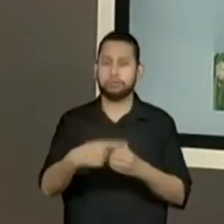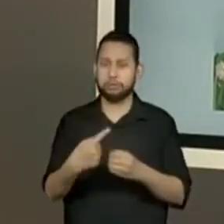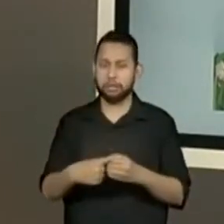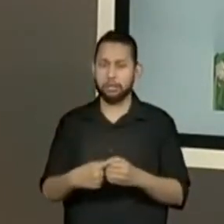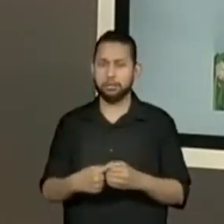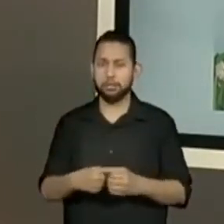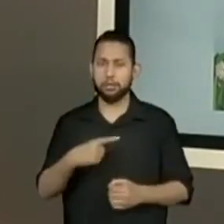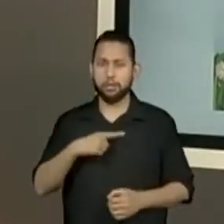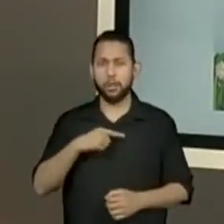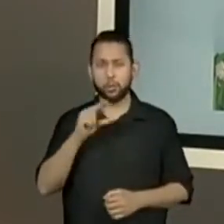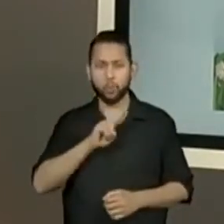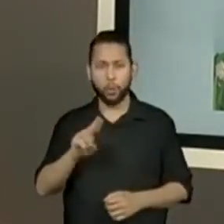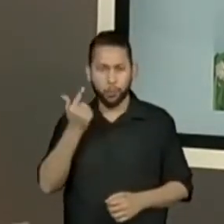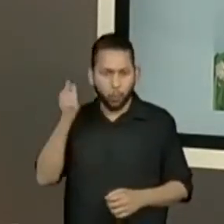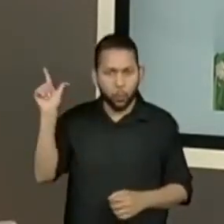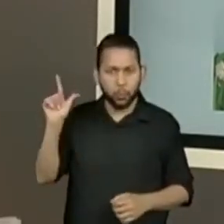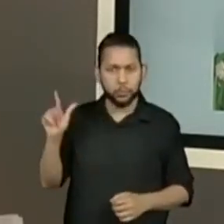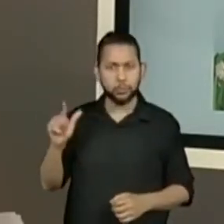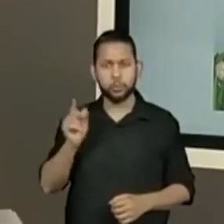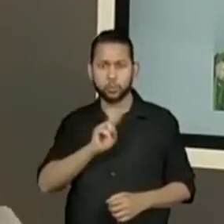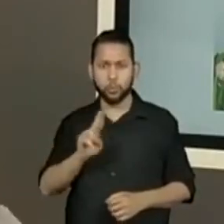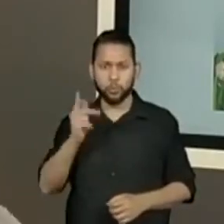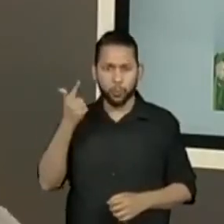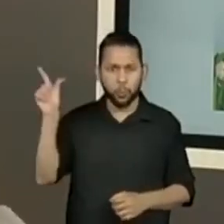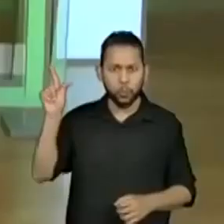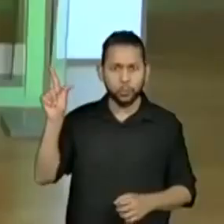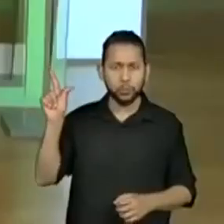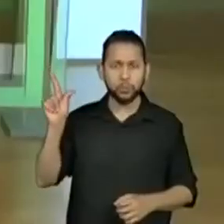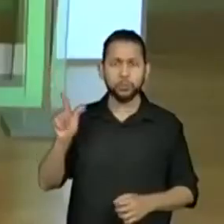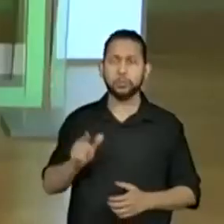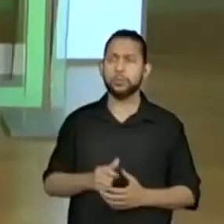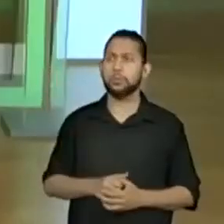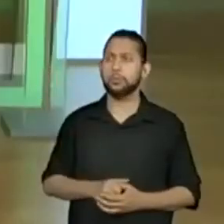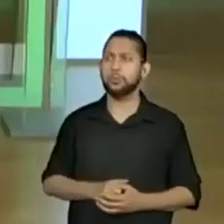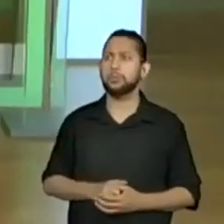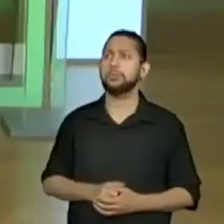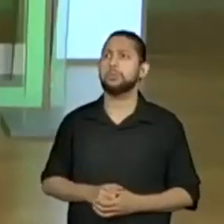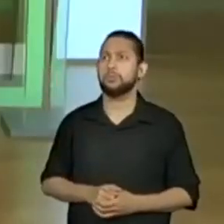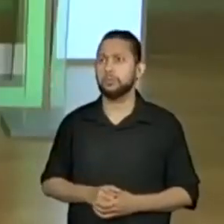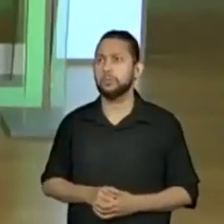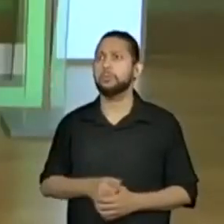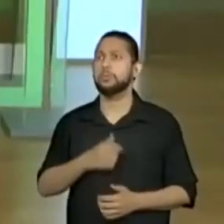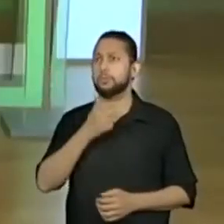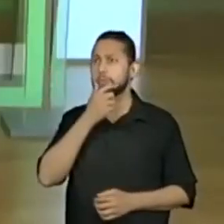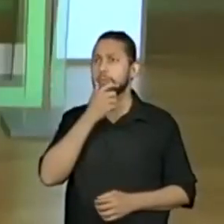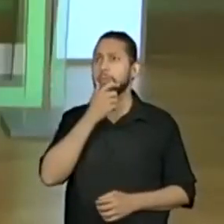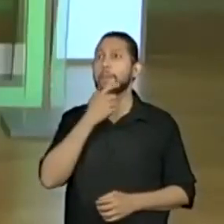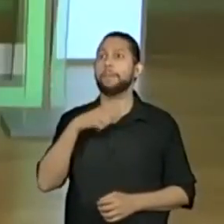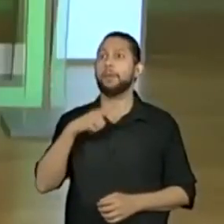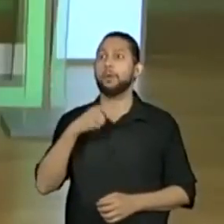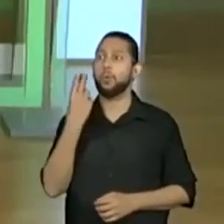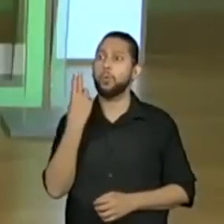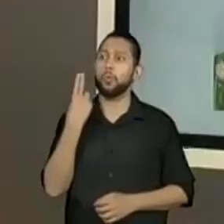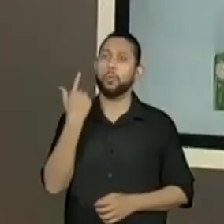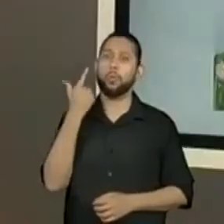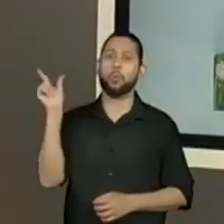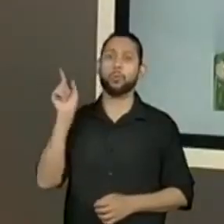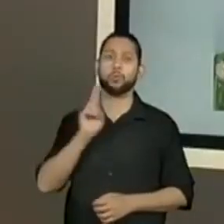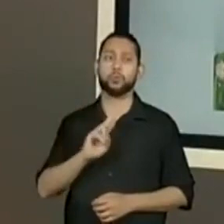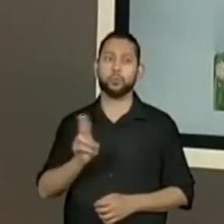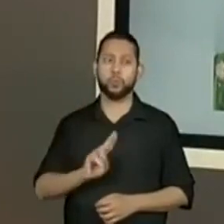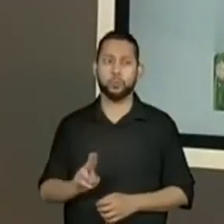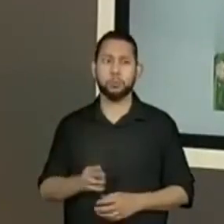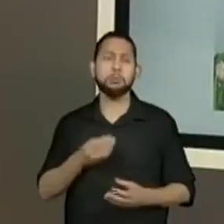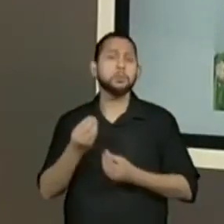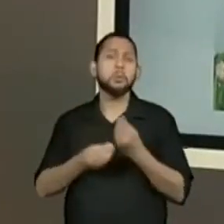Pique-bandeira? Ou ela tem outro nome? Ah, professora. Já colocaram ali que ela recebe outros nomes. Quais são os outros nomes? Como